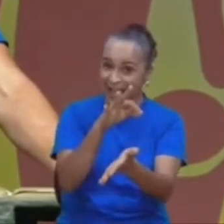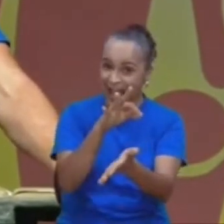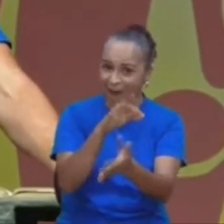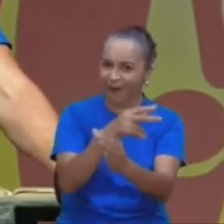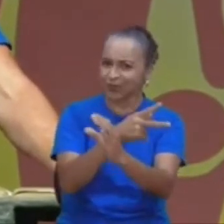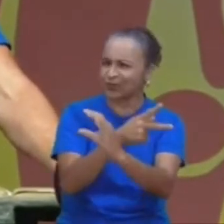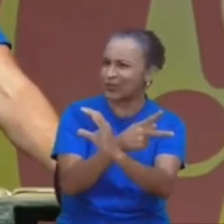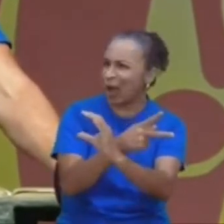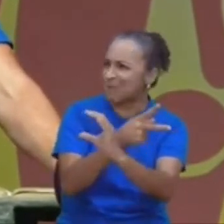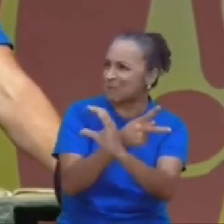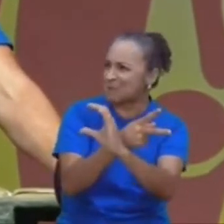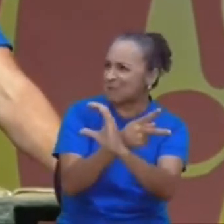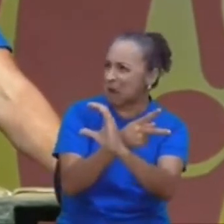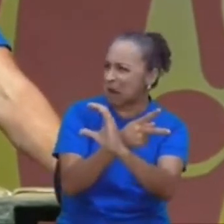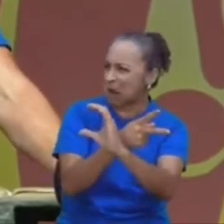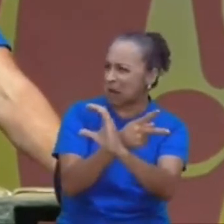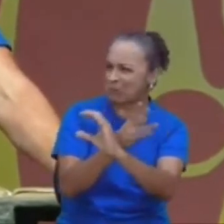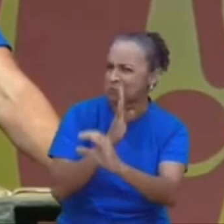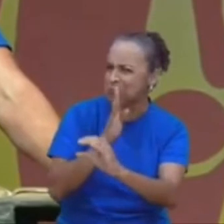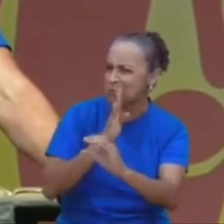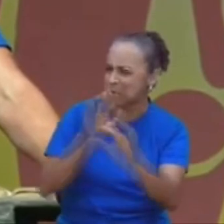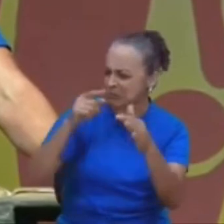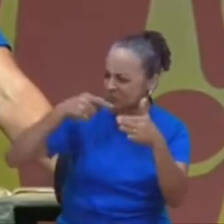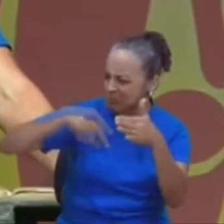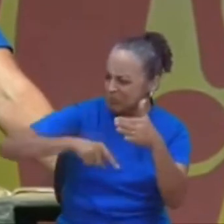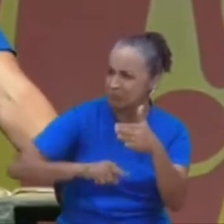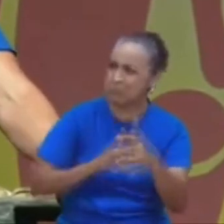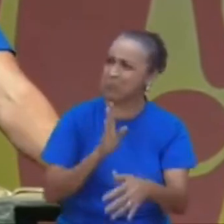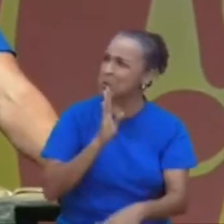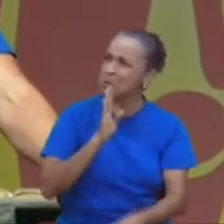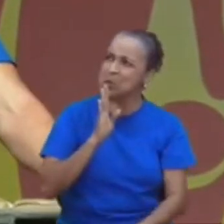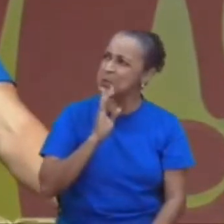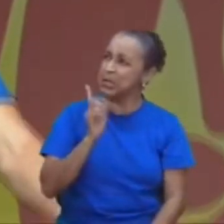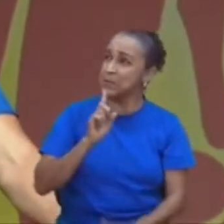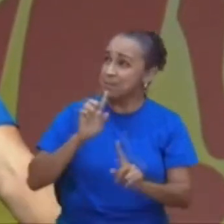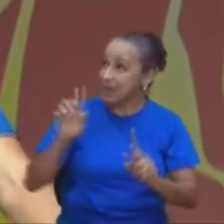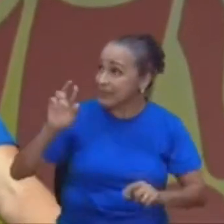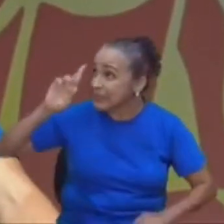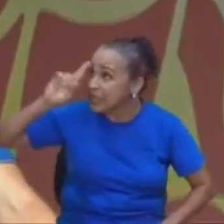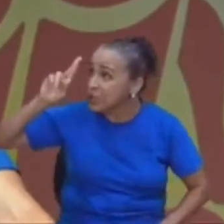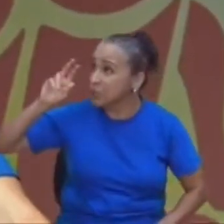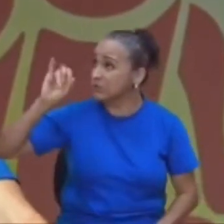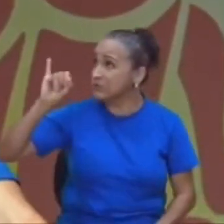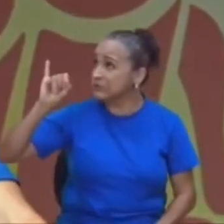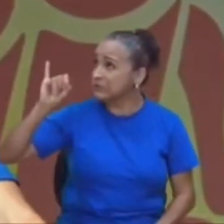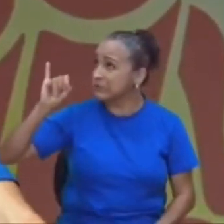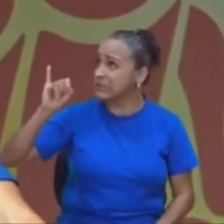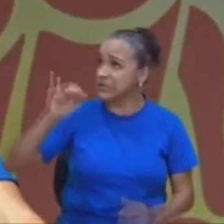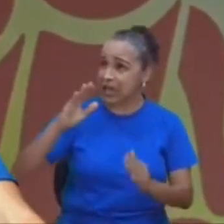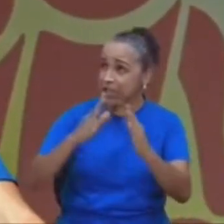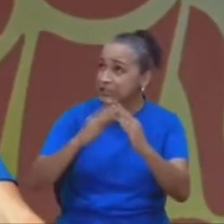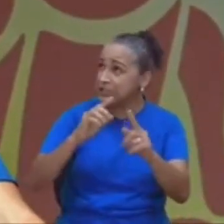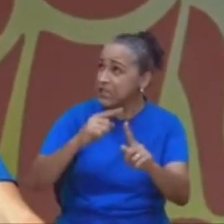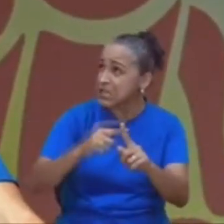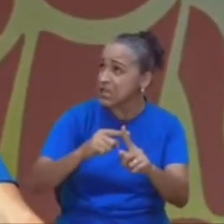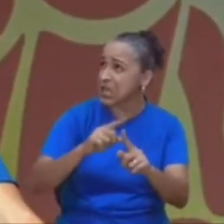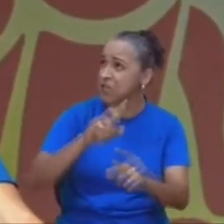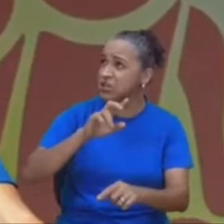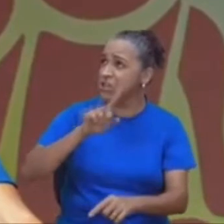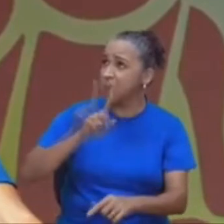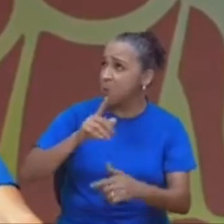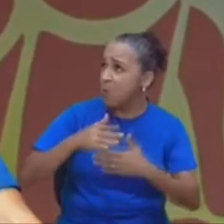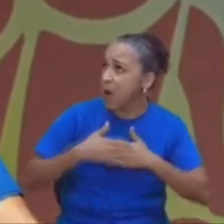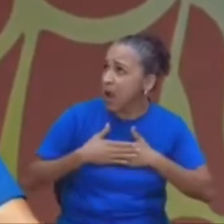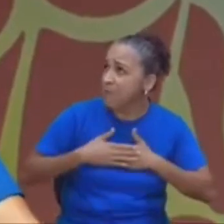eu não sei, eu não conheço muito bem, mas Senhor, se não for, uma igreja, que te ama, que é